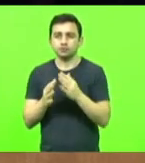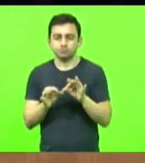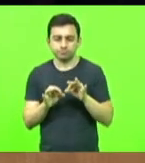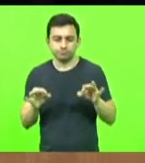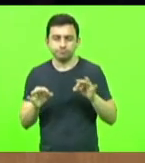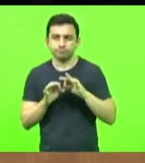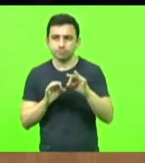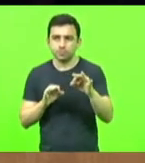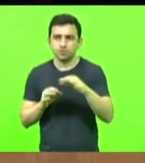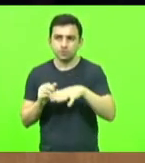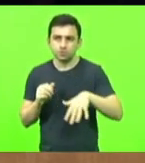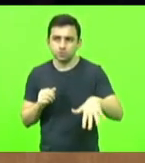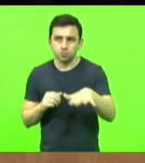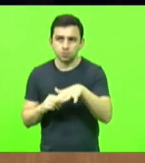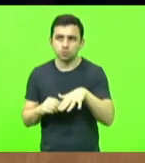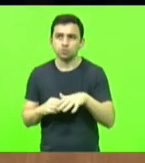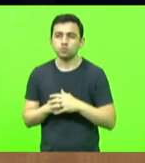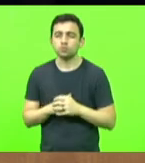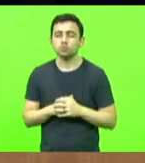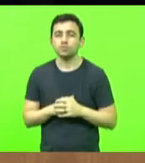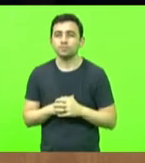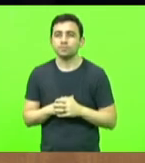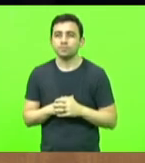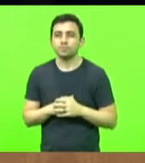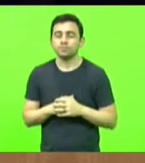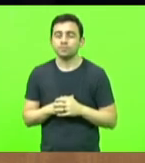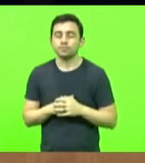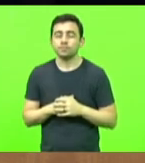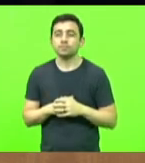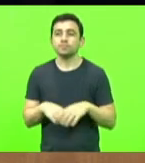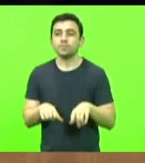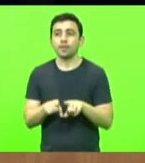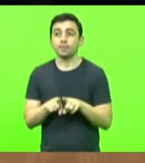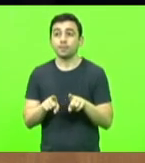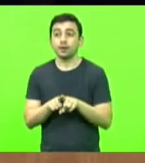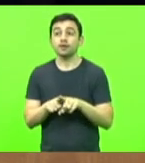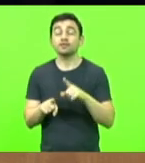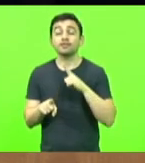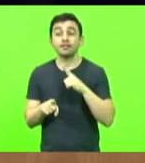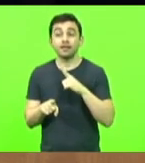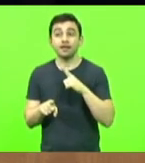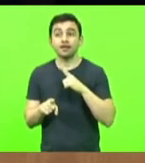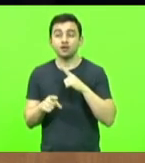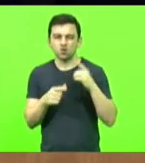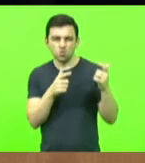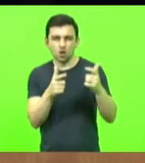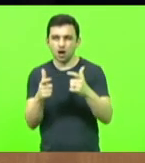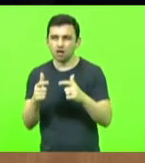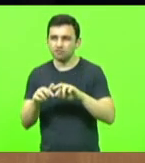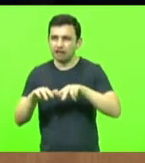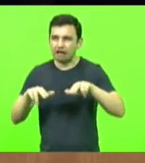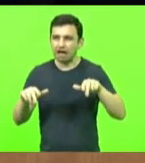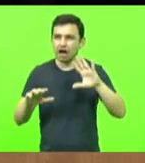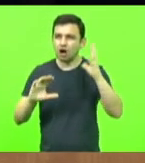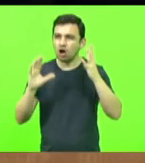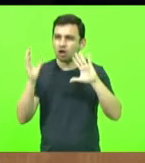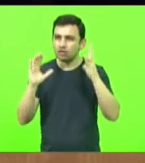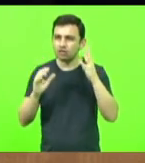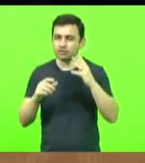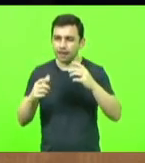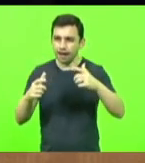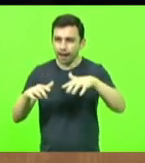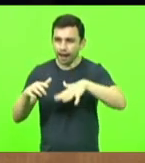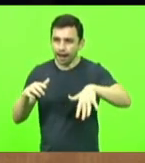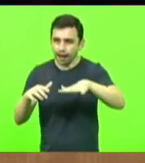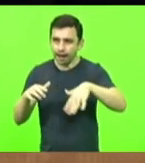módulos fiscais. Entretanto, temos vários casos em Santa Catarina em que a área preservada